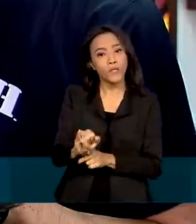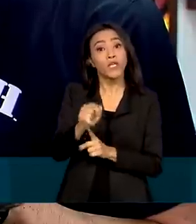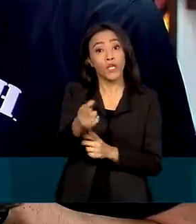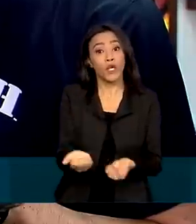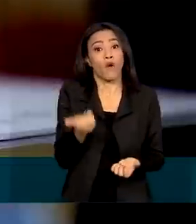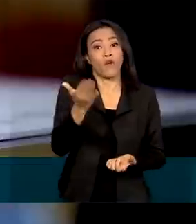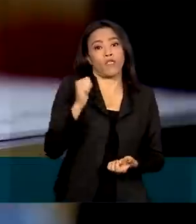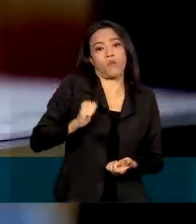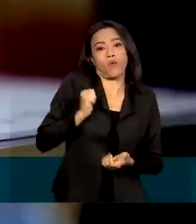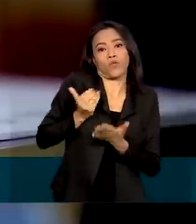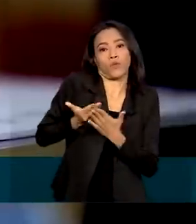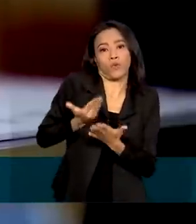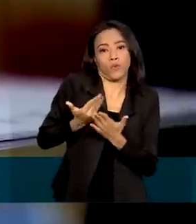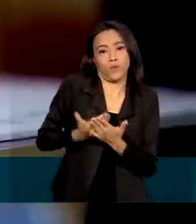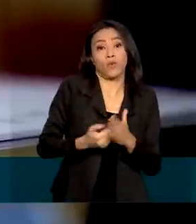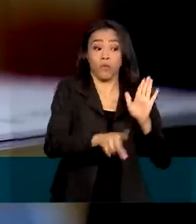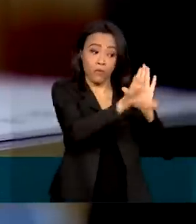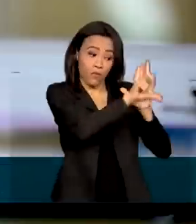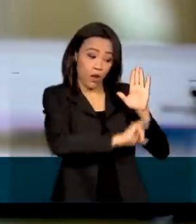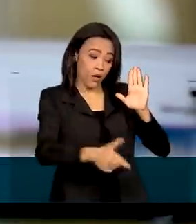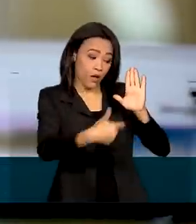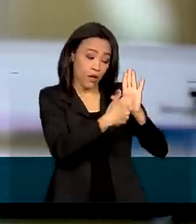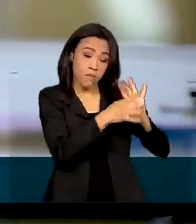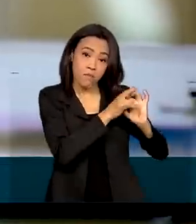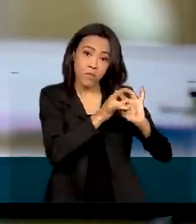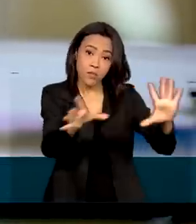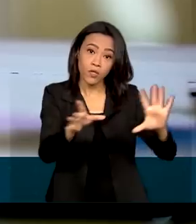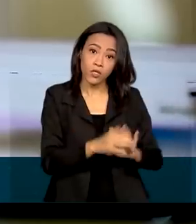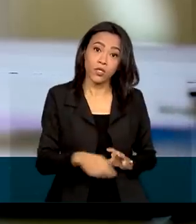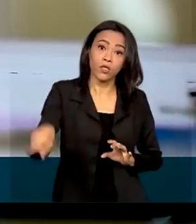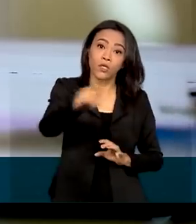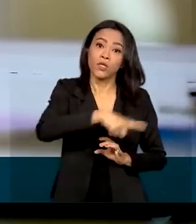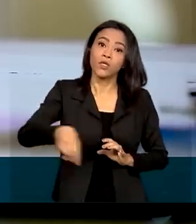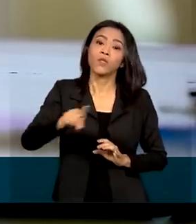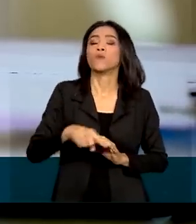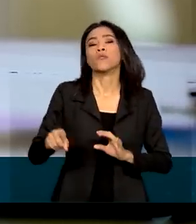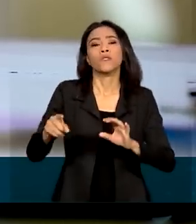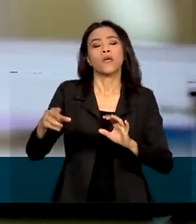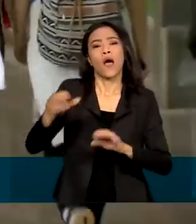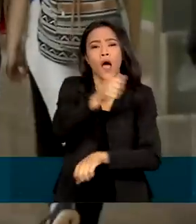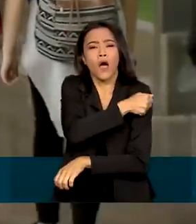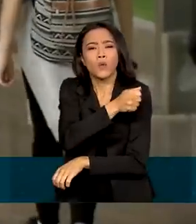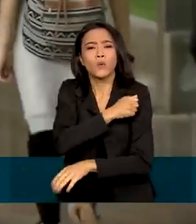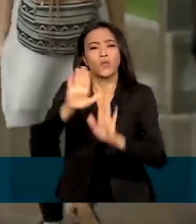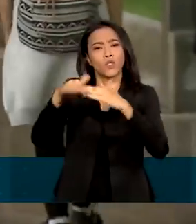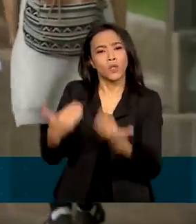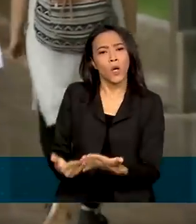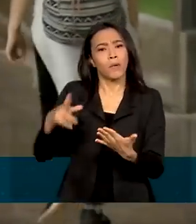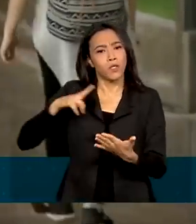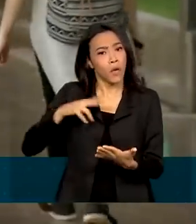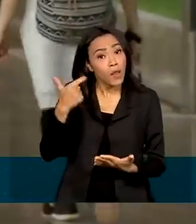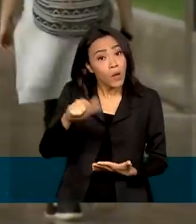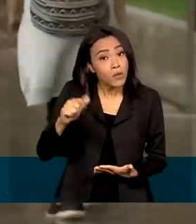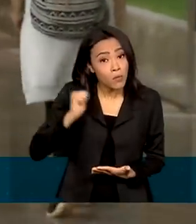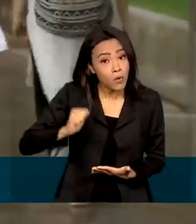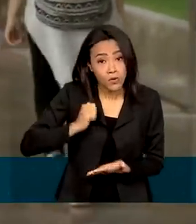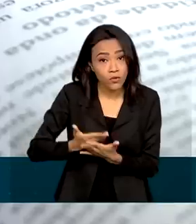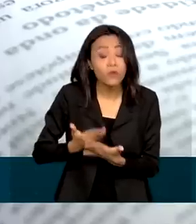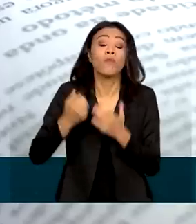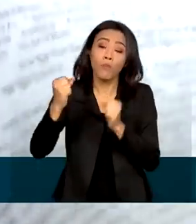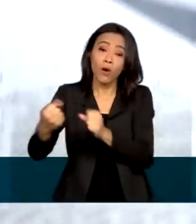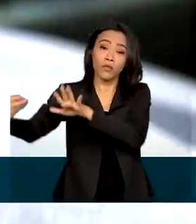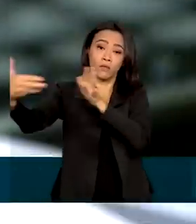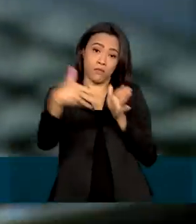faculdades. Uma lei passou a permitir que alunos de escolas particulares, mesmo sem bolsa de estudo, pudessem participar do